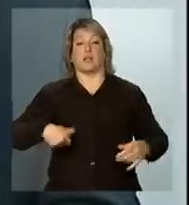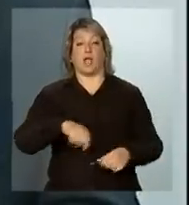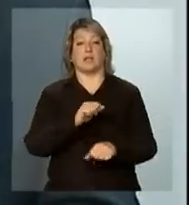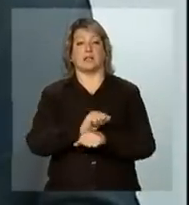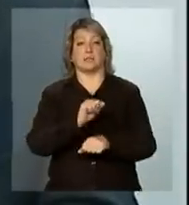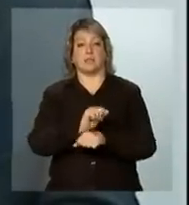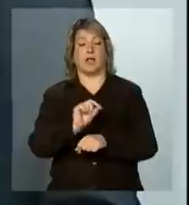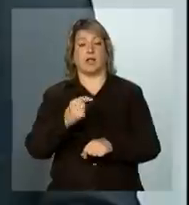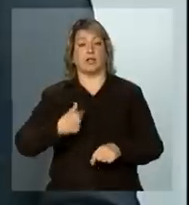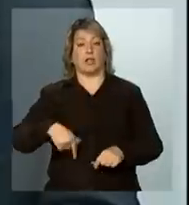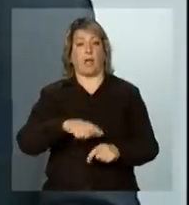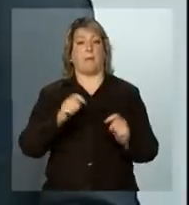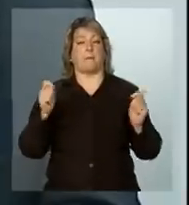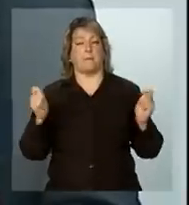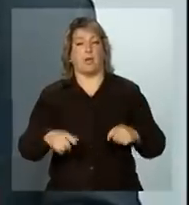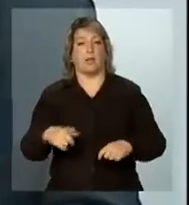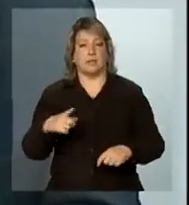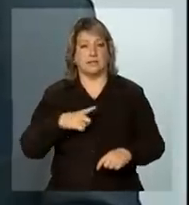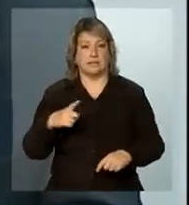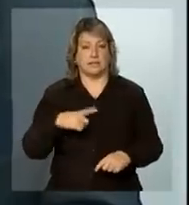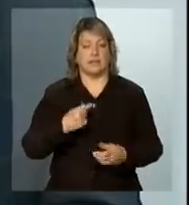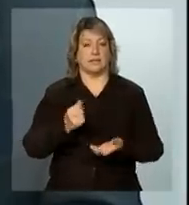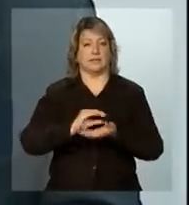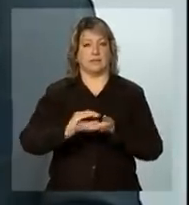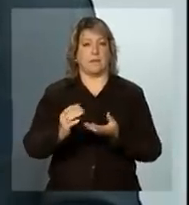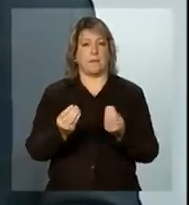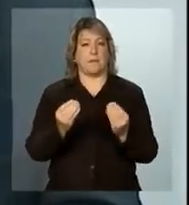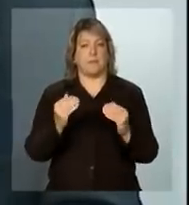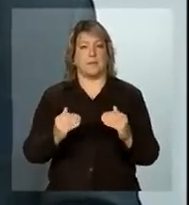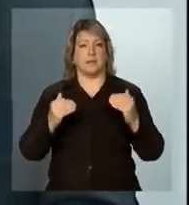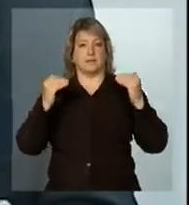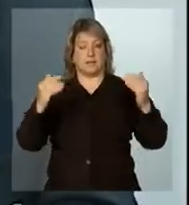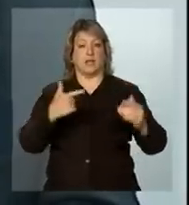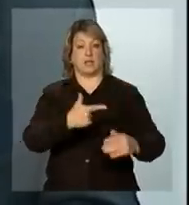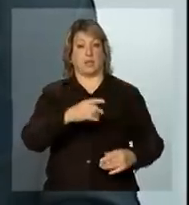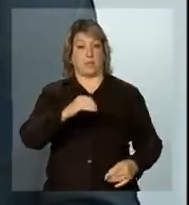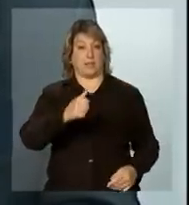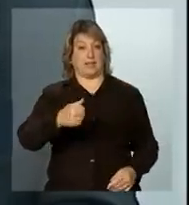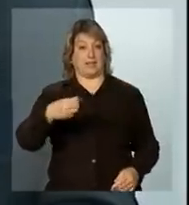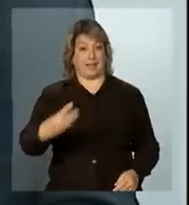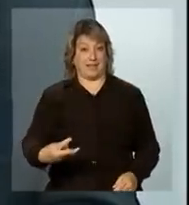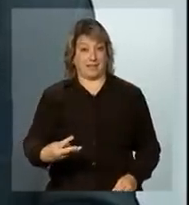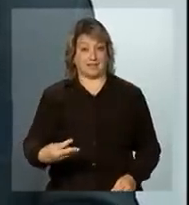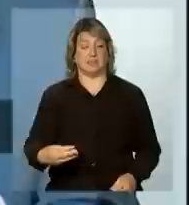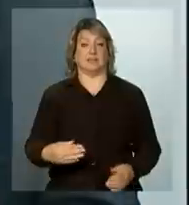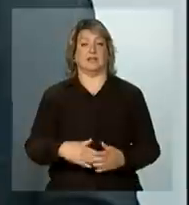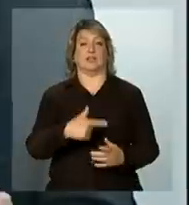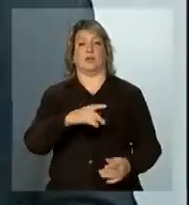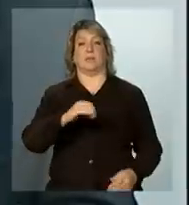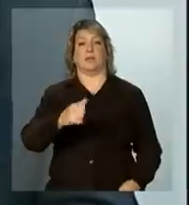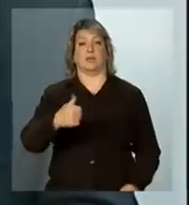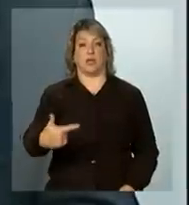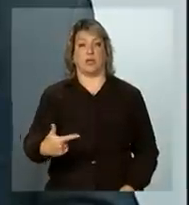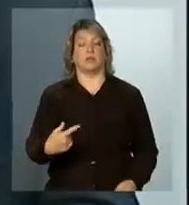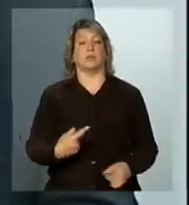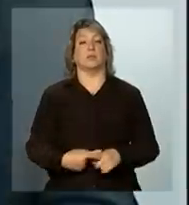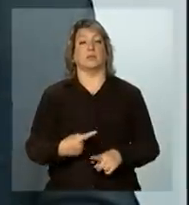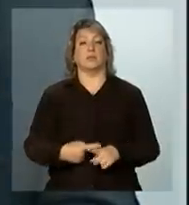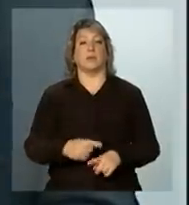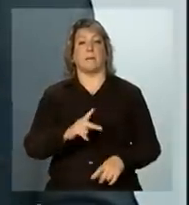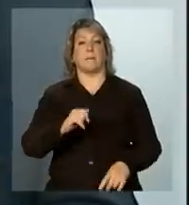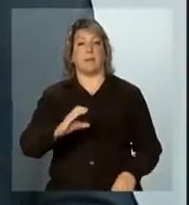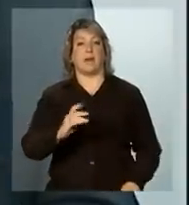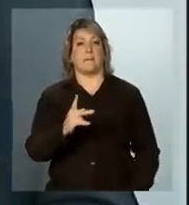gente possa ter investimentos bem superiores em 2013 a 2012, até por conta do PAC